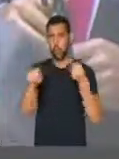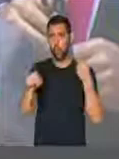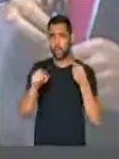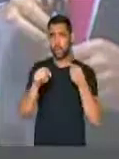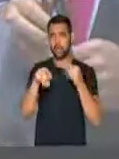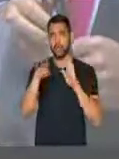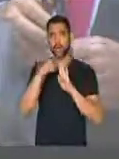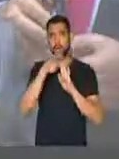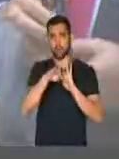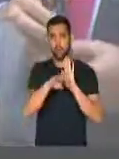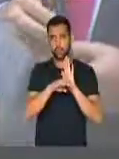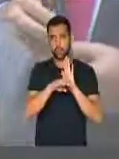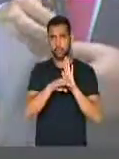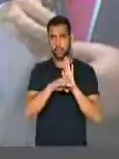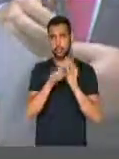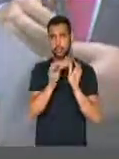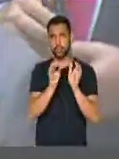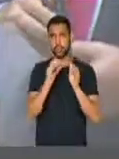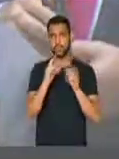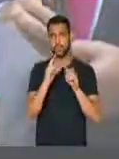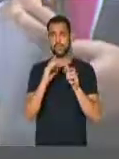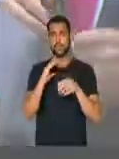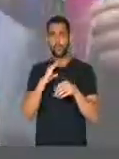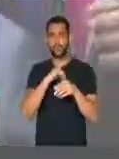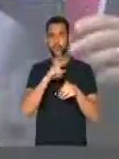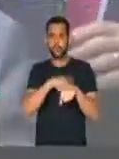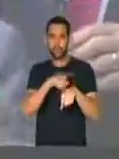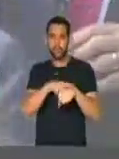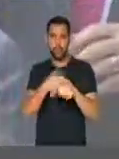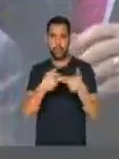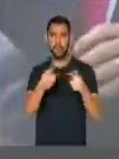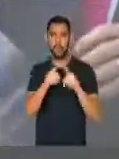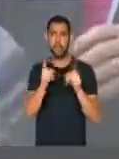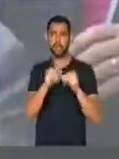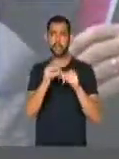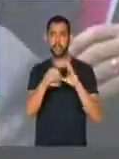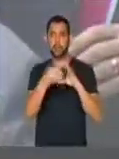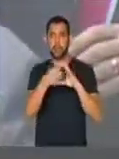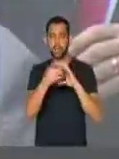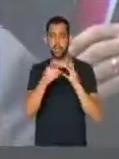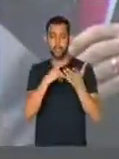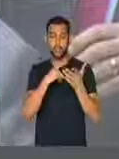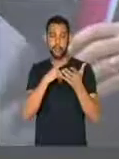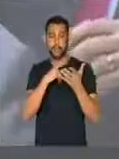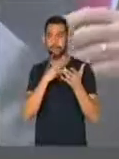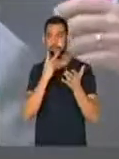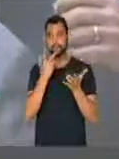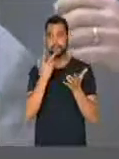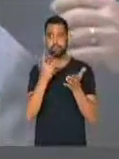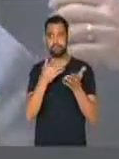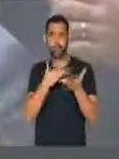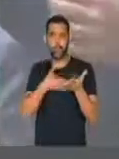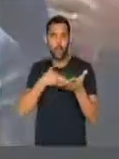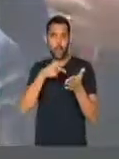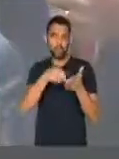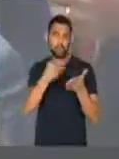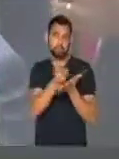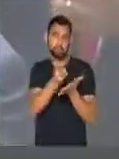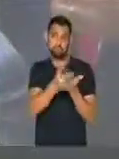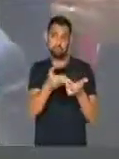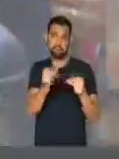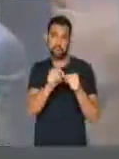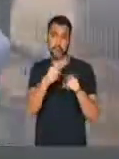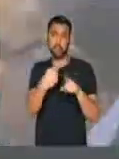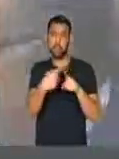a política de comissões provisórias, mas o partido que segue esse caminho é